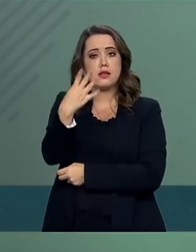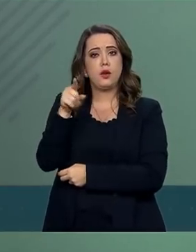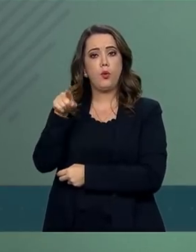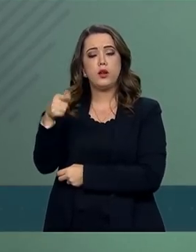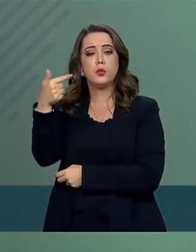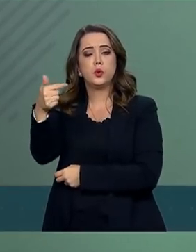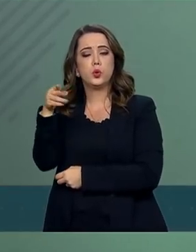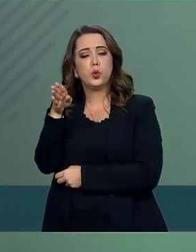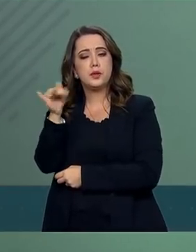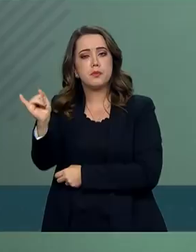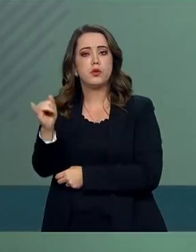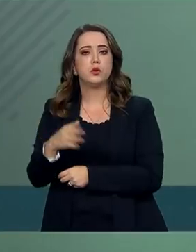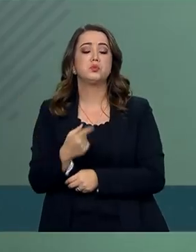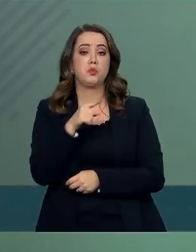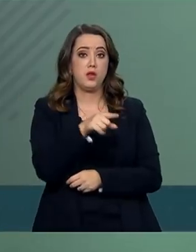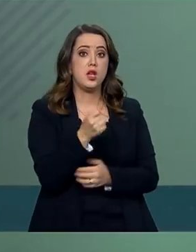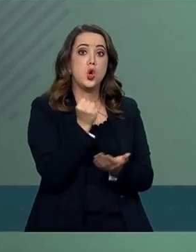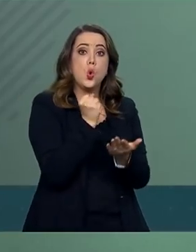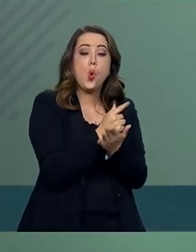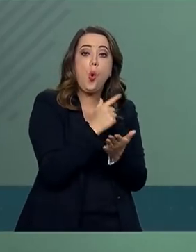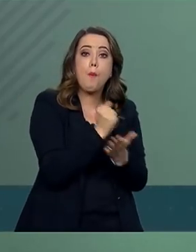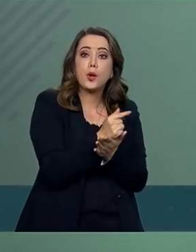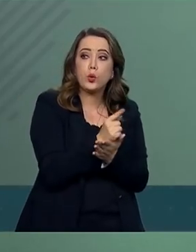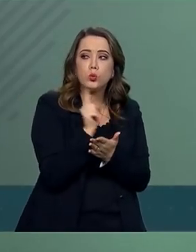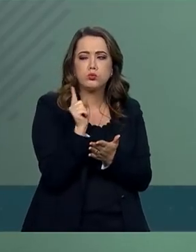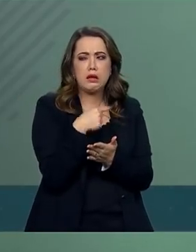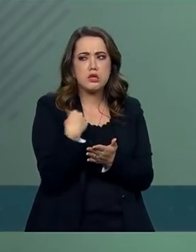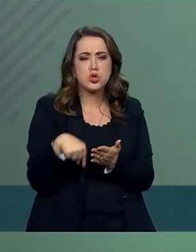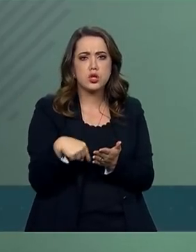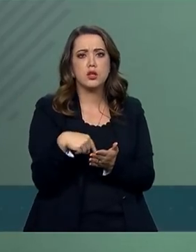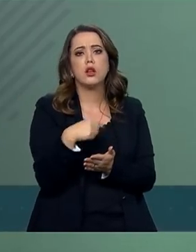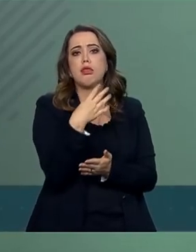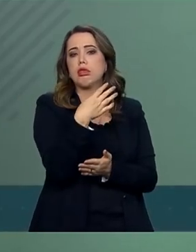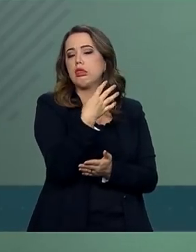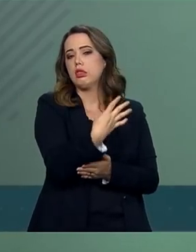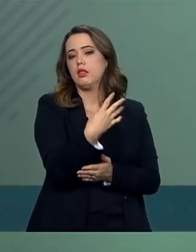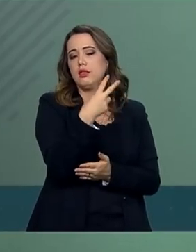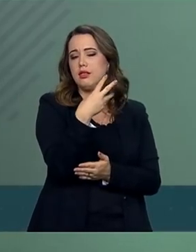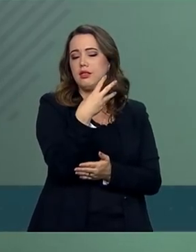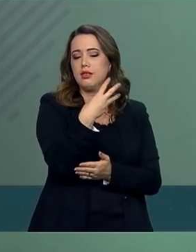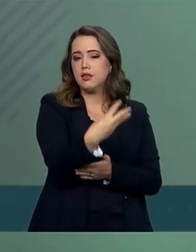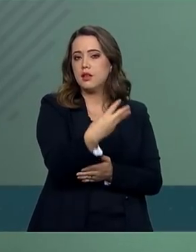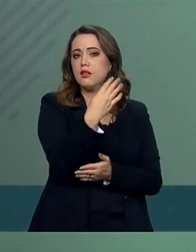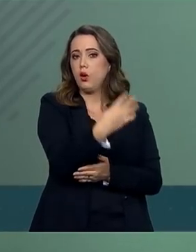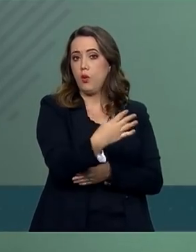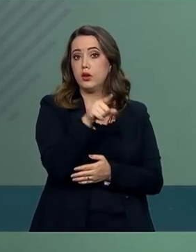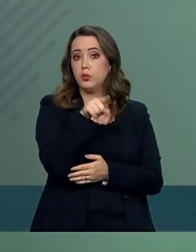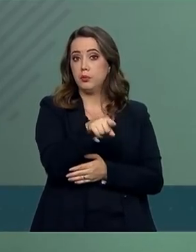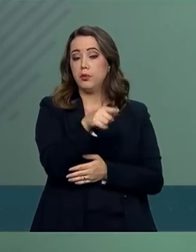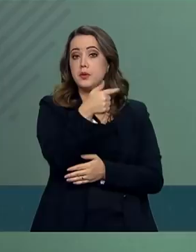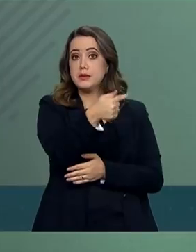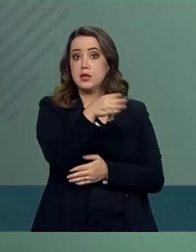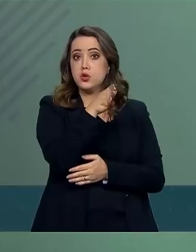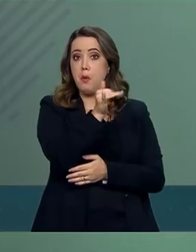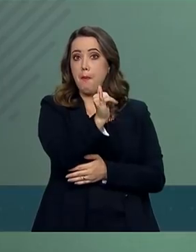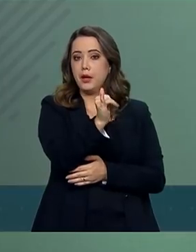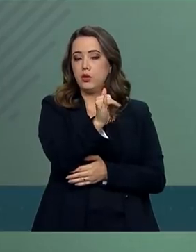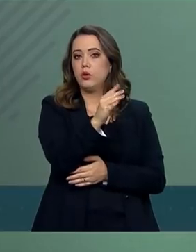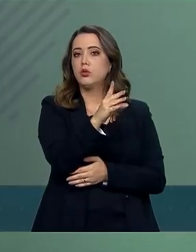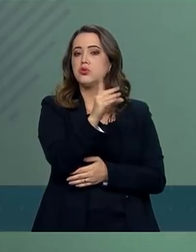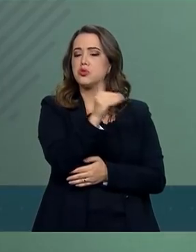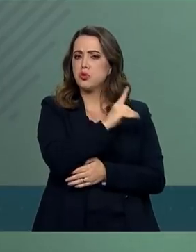importações de 34,7 bilhões, caracterizando o expressivo